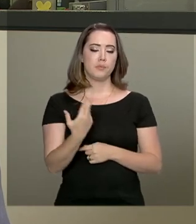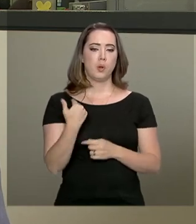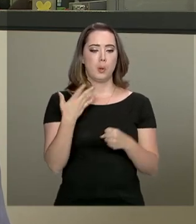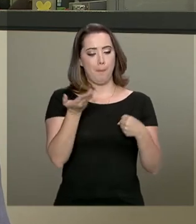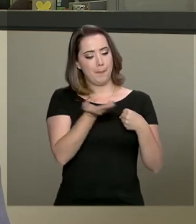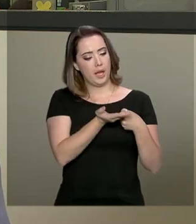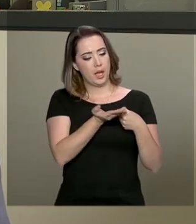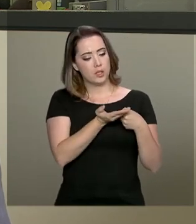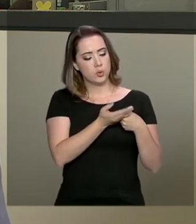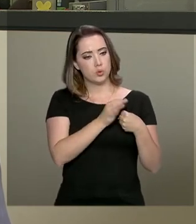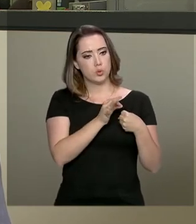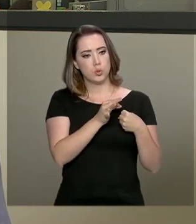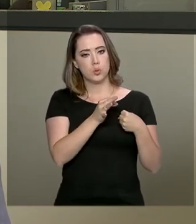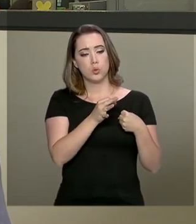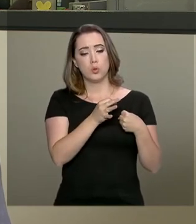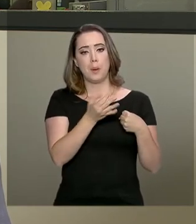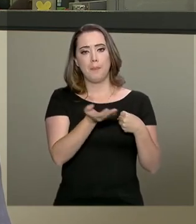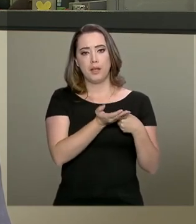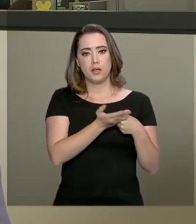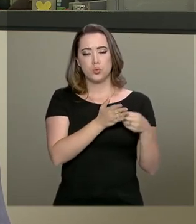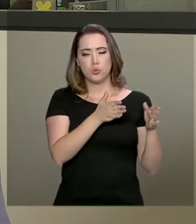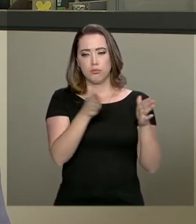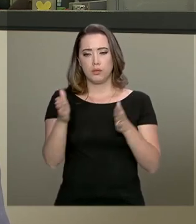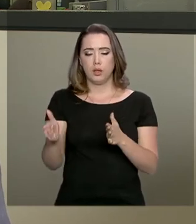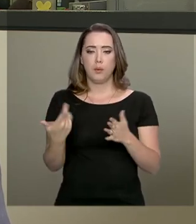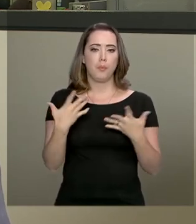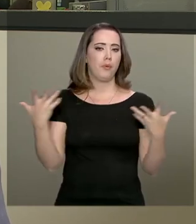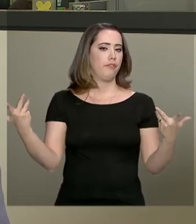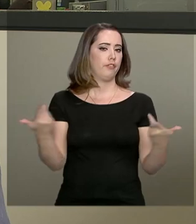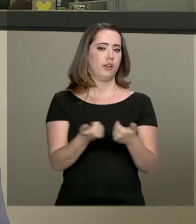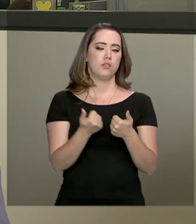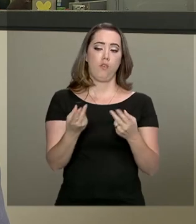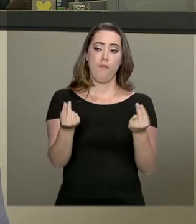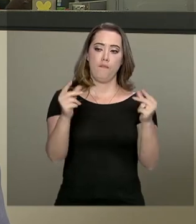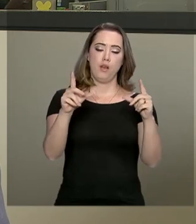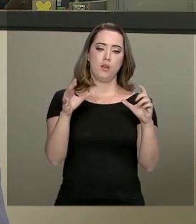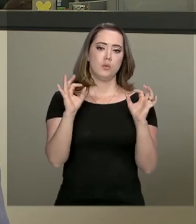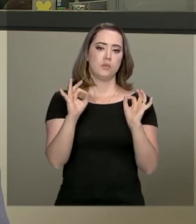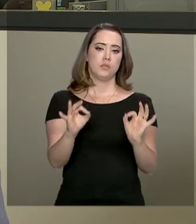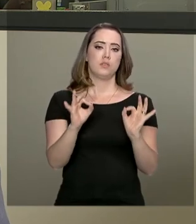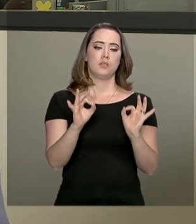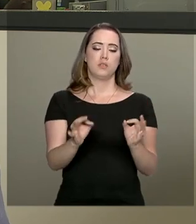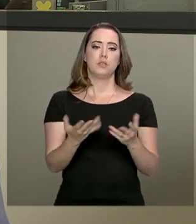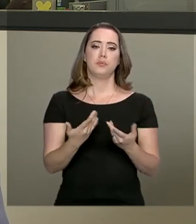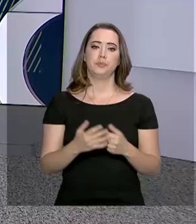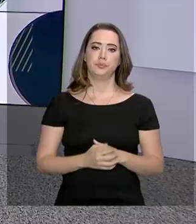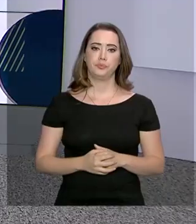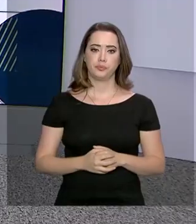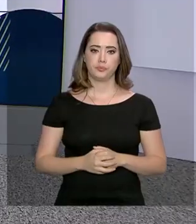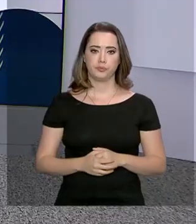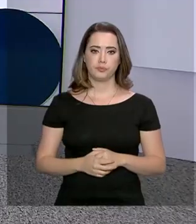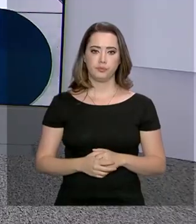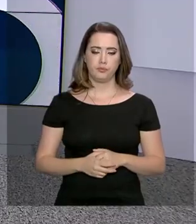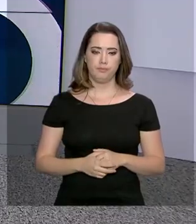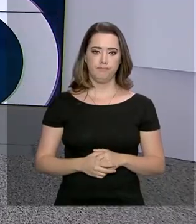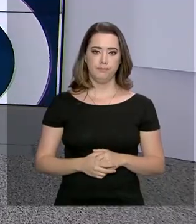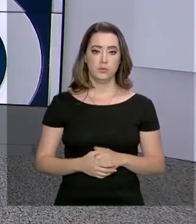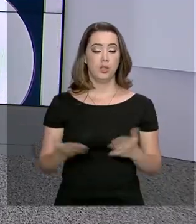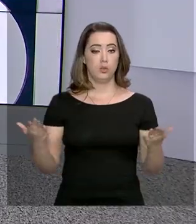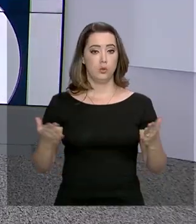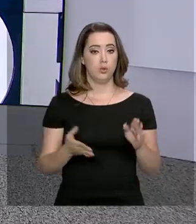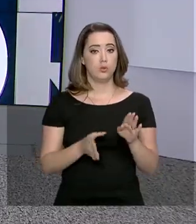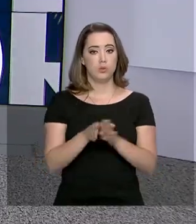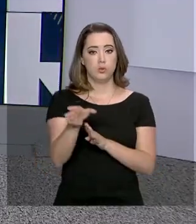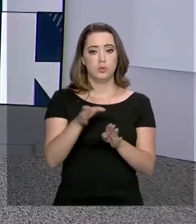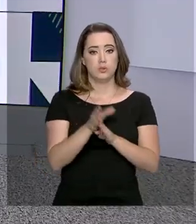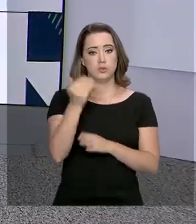médio e prazo muito mais eficazes com o custo apropriado à demanda. Agora uma dica